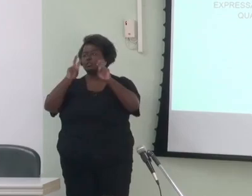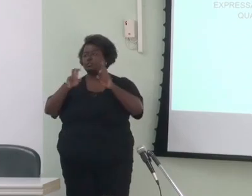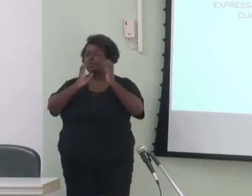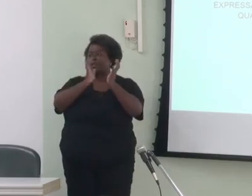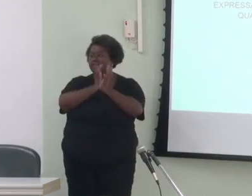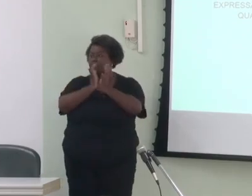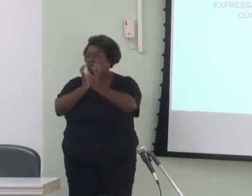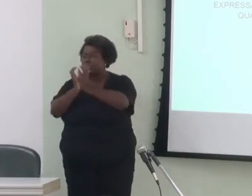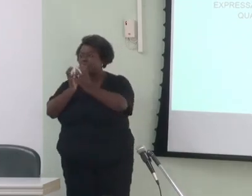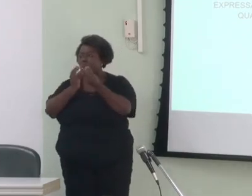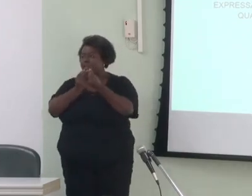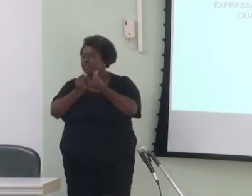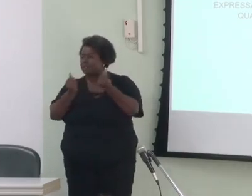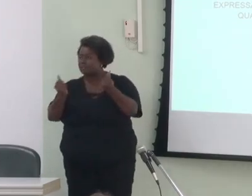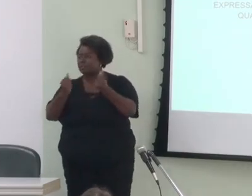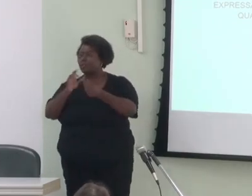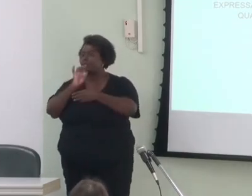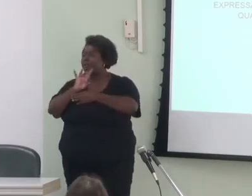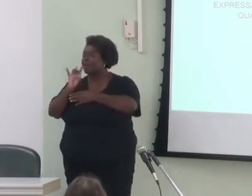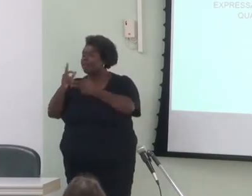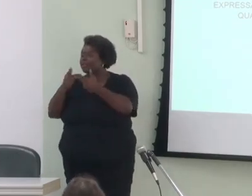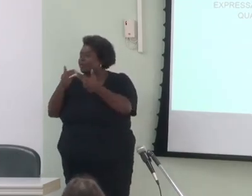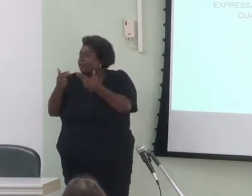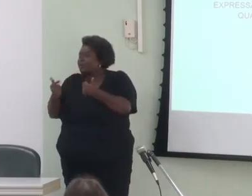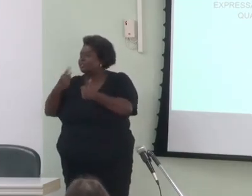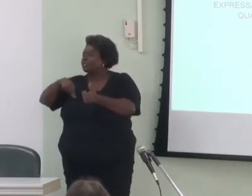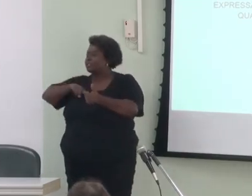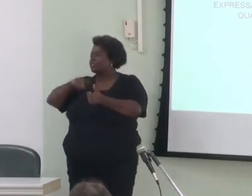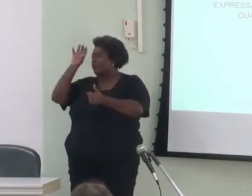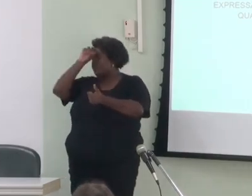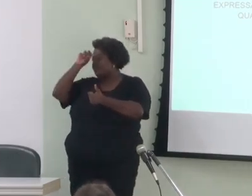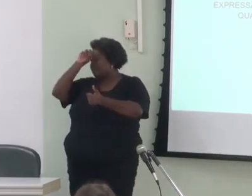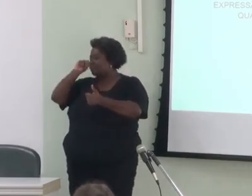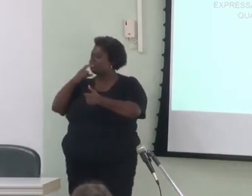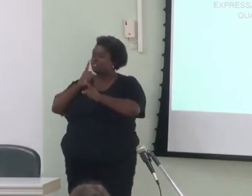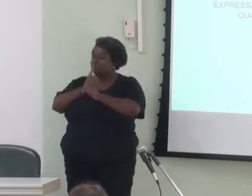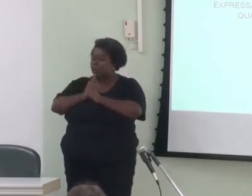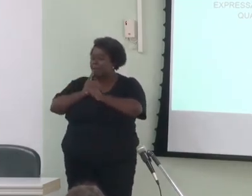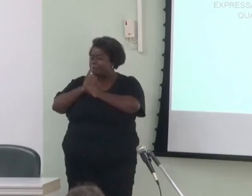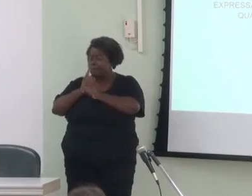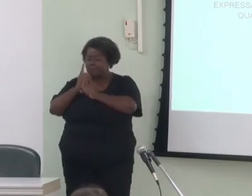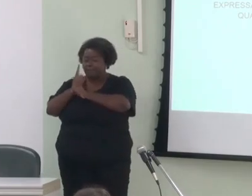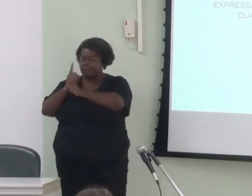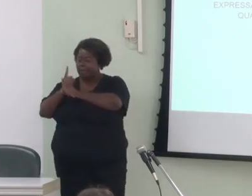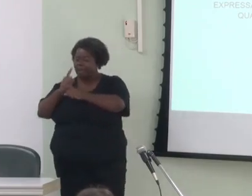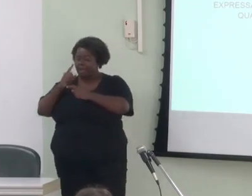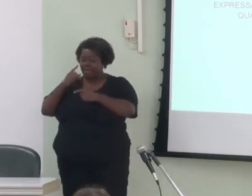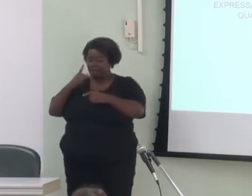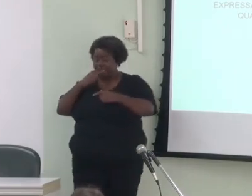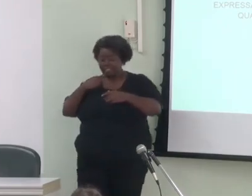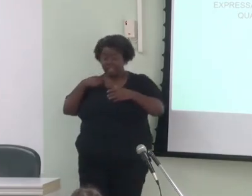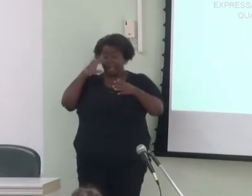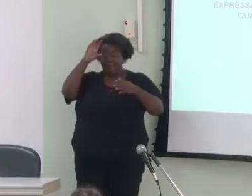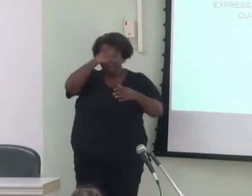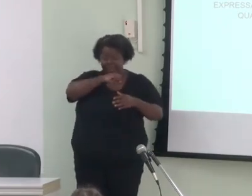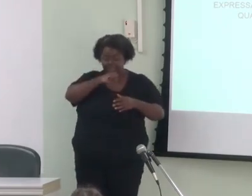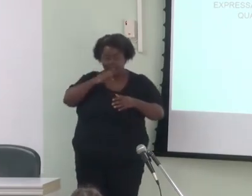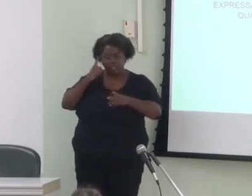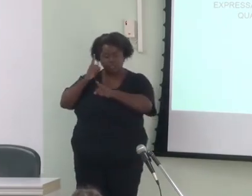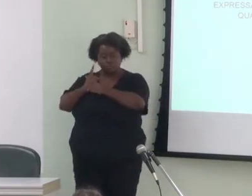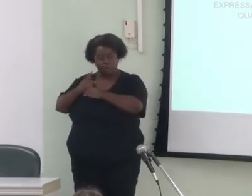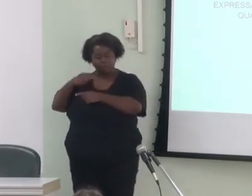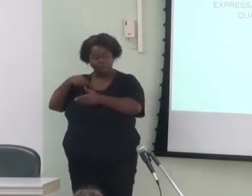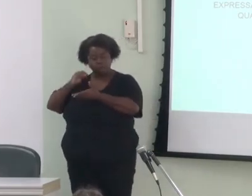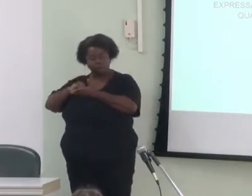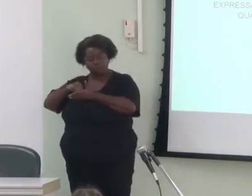qualificacionais para cada coisa que a gente aprende a gente descobre mais cinco ou seis que a gente não sabe e qualquer um que queira trocar